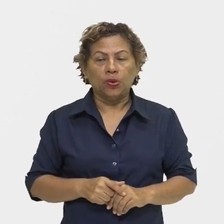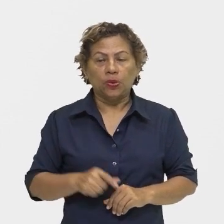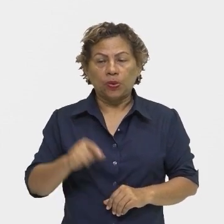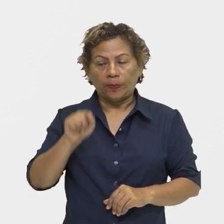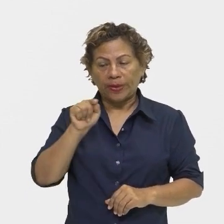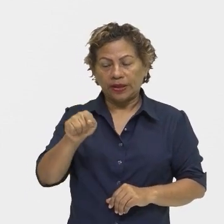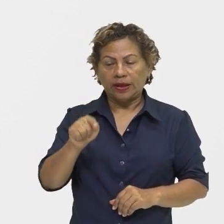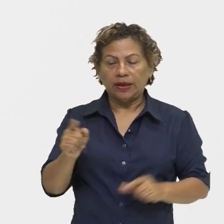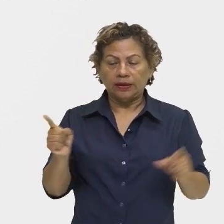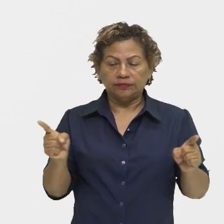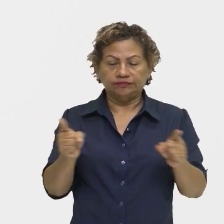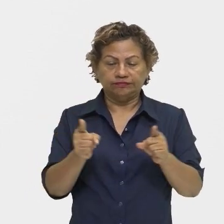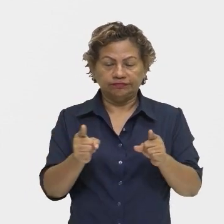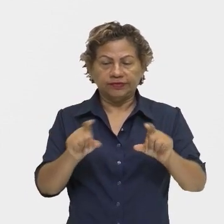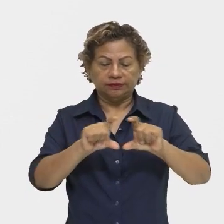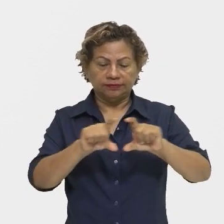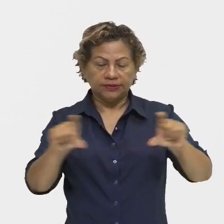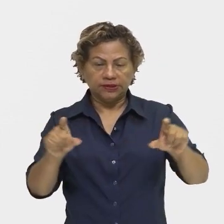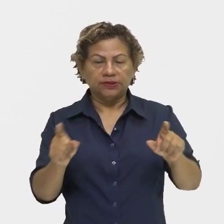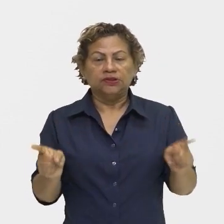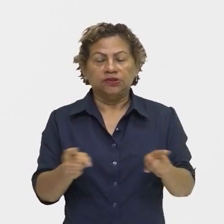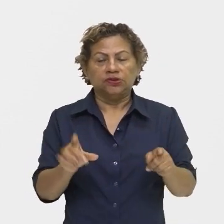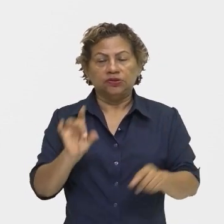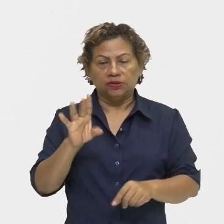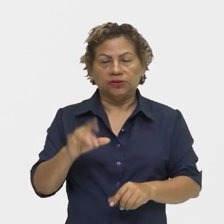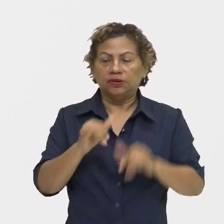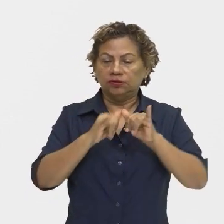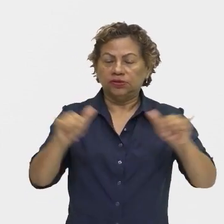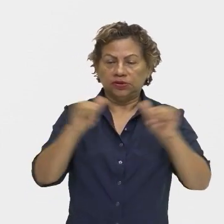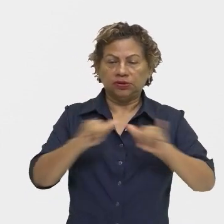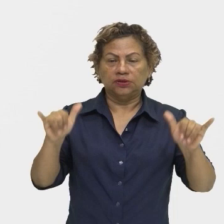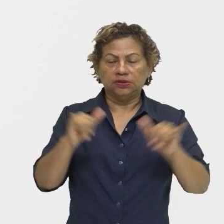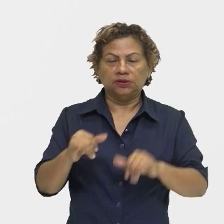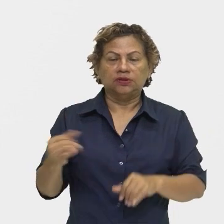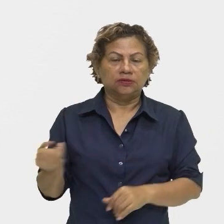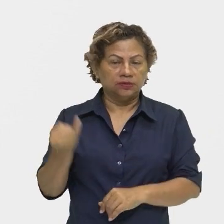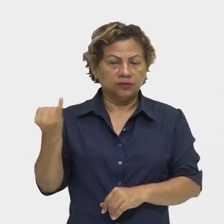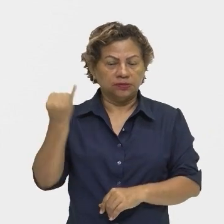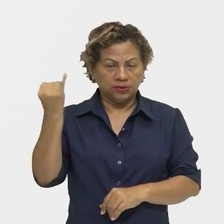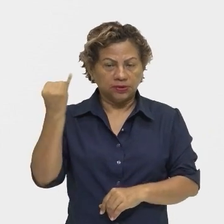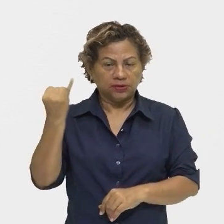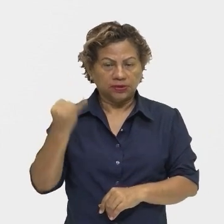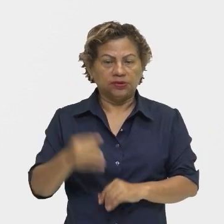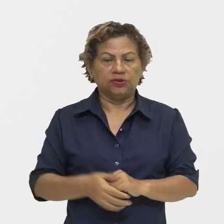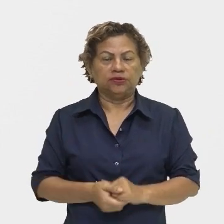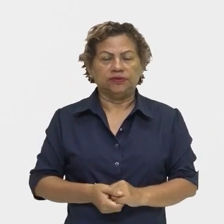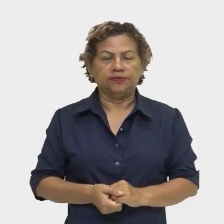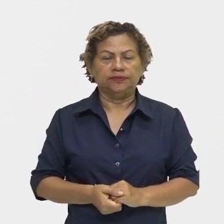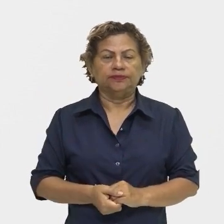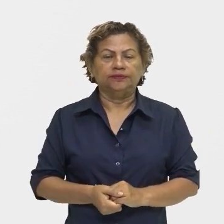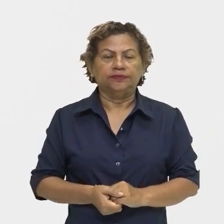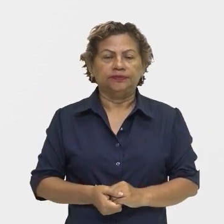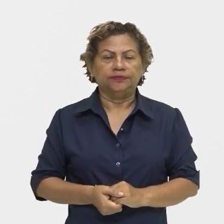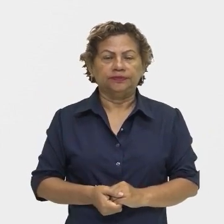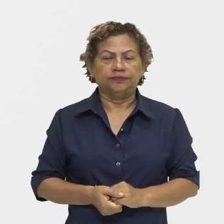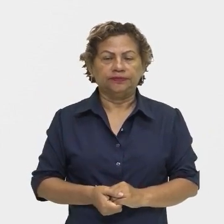curto, com informações essenciais, descritas no lead da matéria. O lead, geralmente, é o primeiro